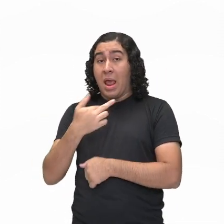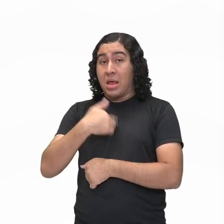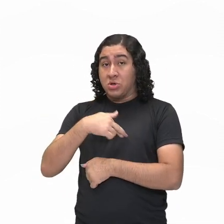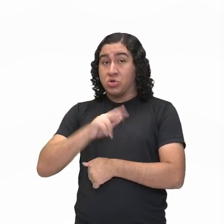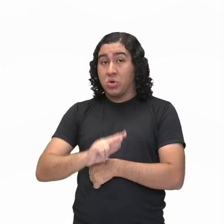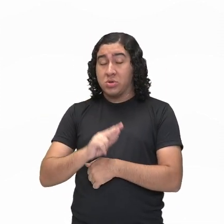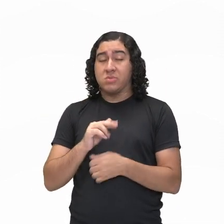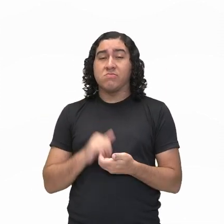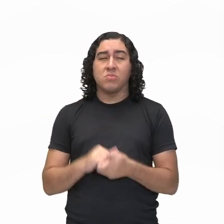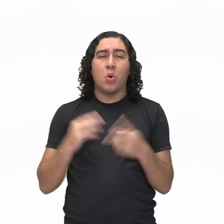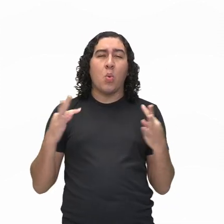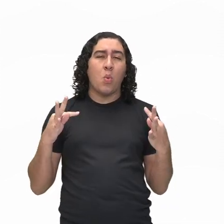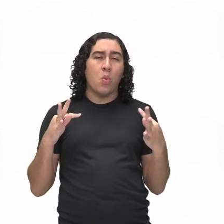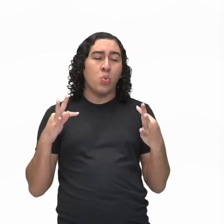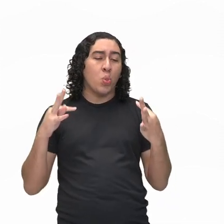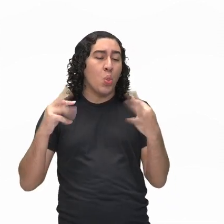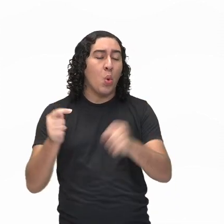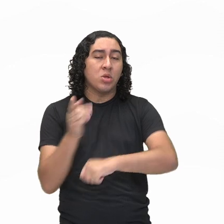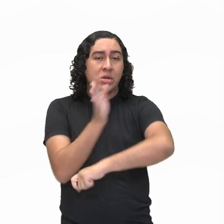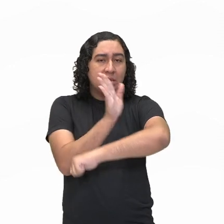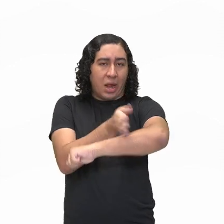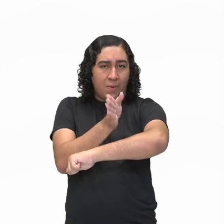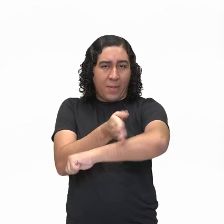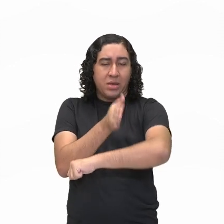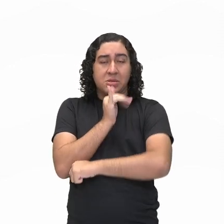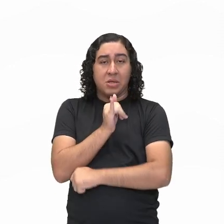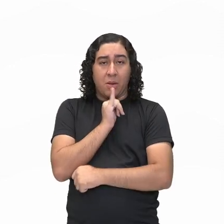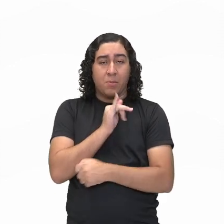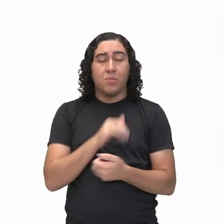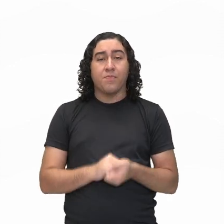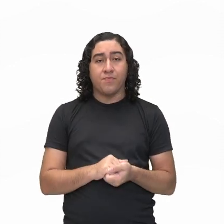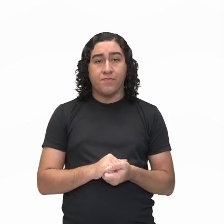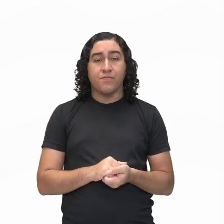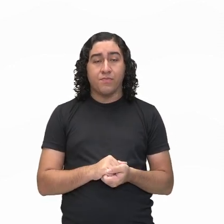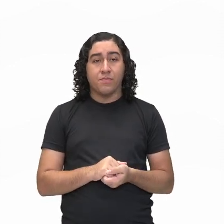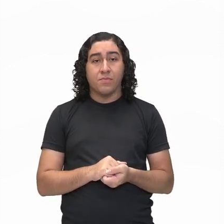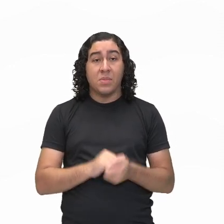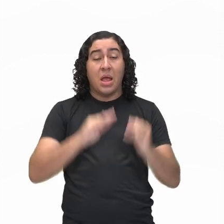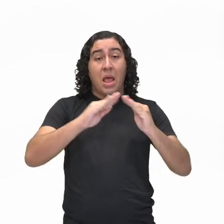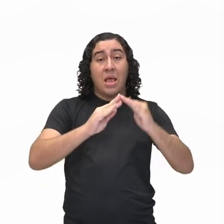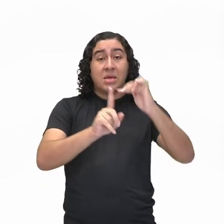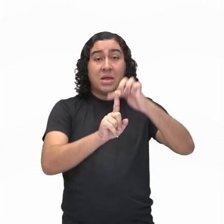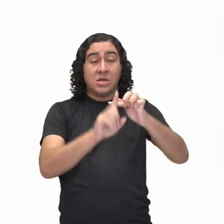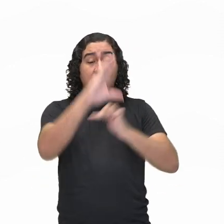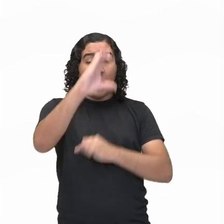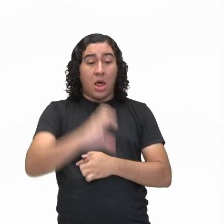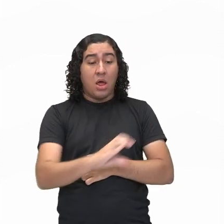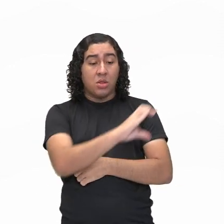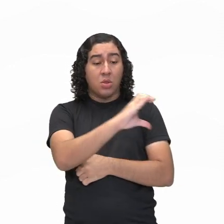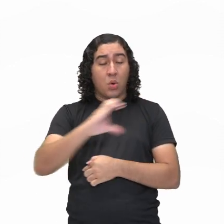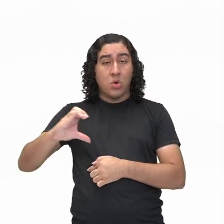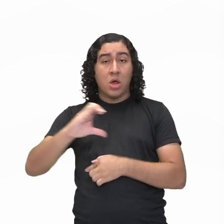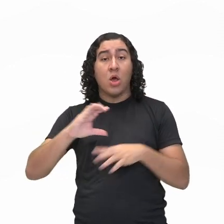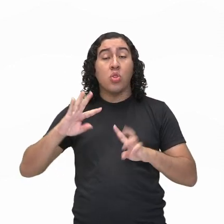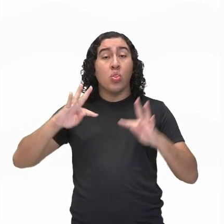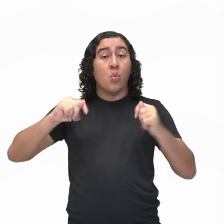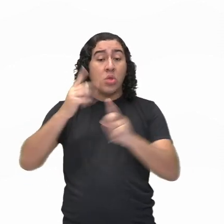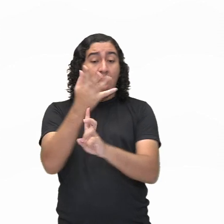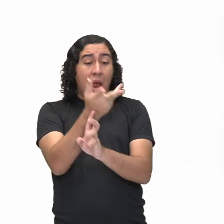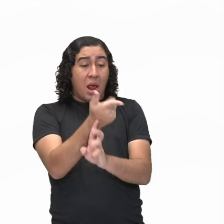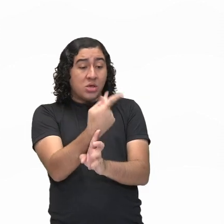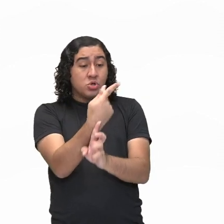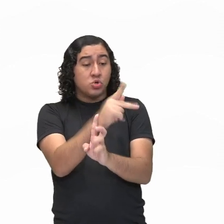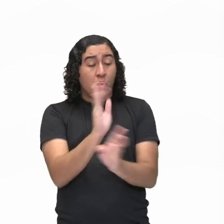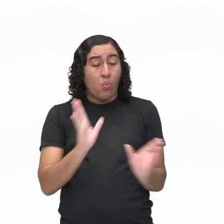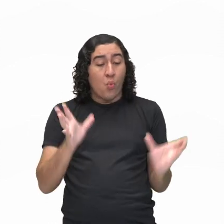Idade Média, quando a Igreja Católica tomou ali para si todas as artes. Então, era uma arte